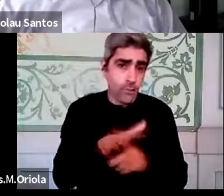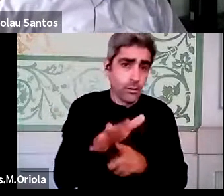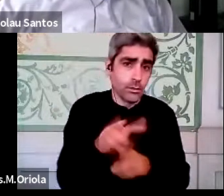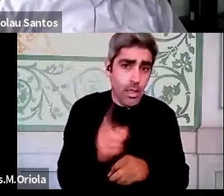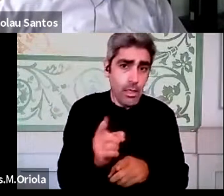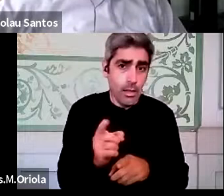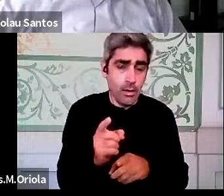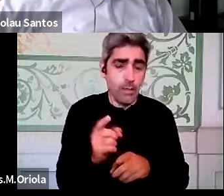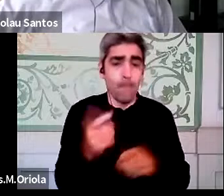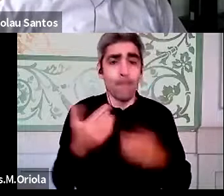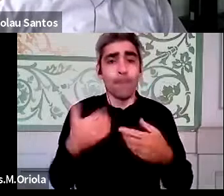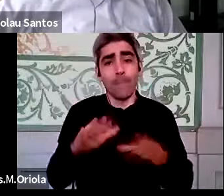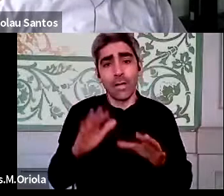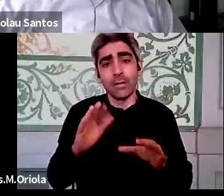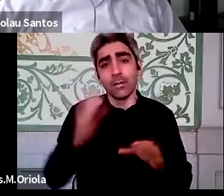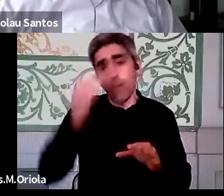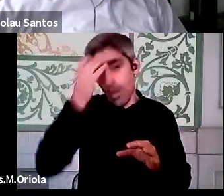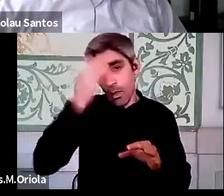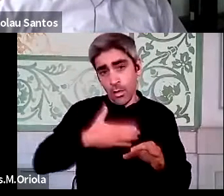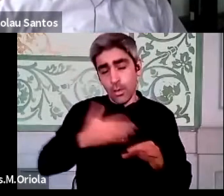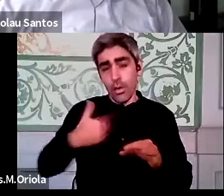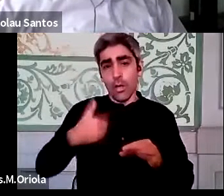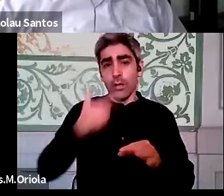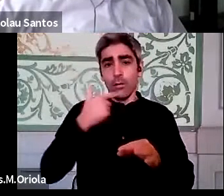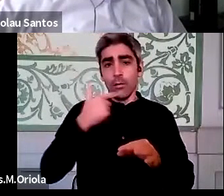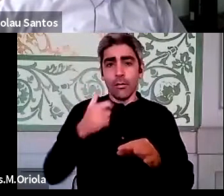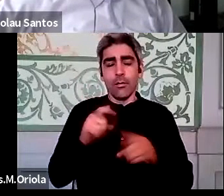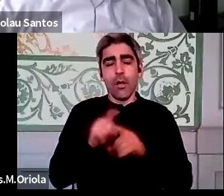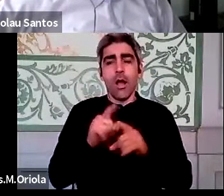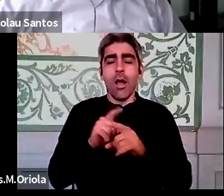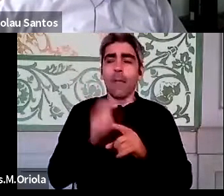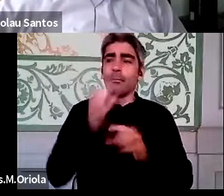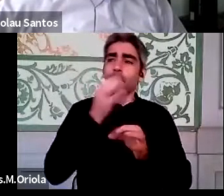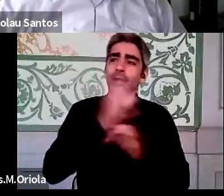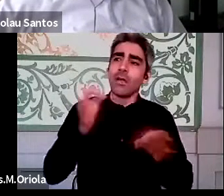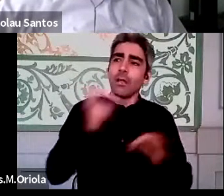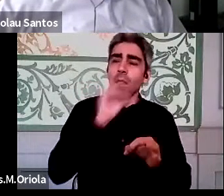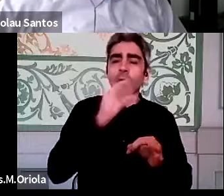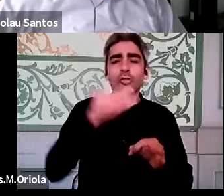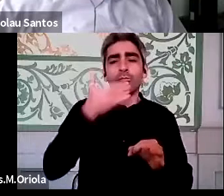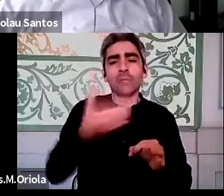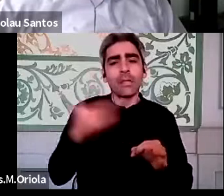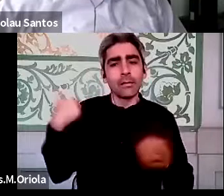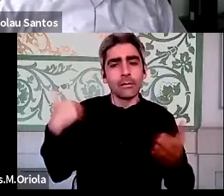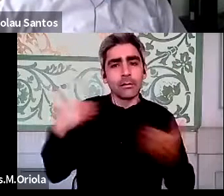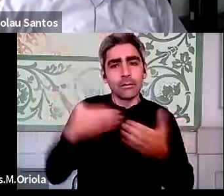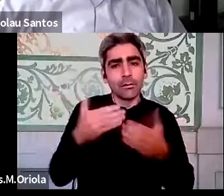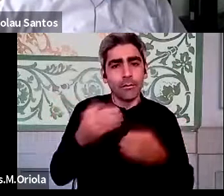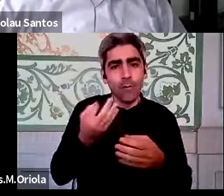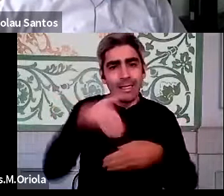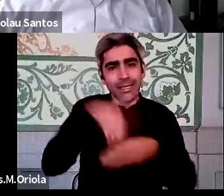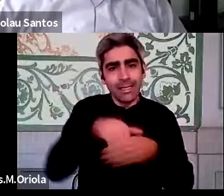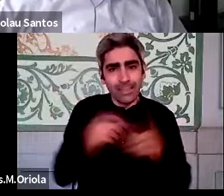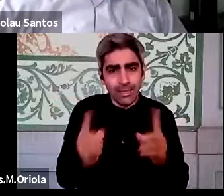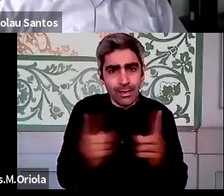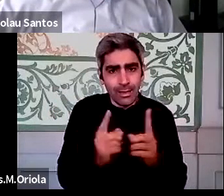nós também não podemos querer tirar lições de perfeição de uma experiência, que é uma experiência contida no tempo e